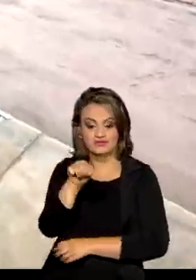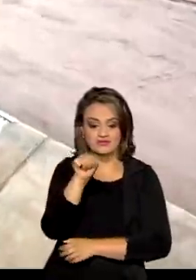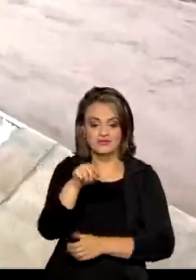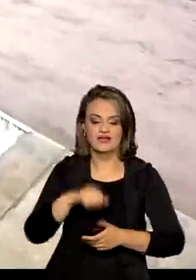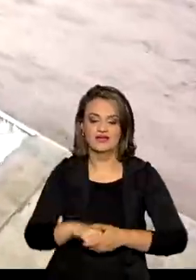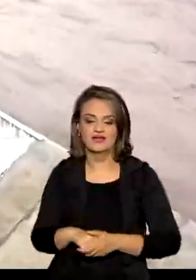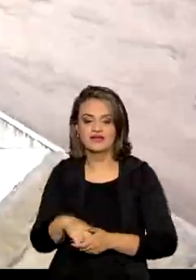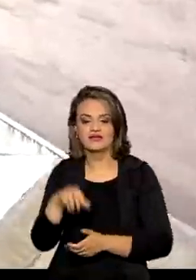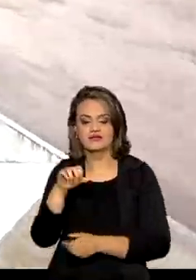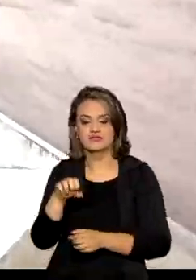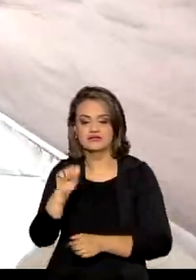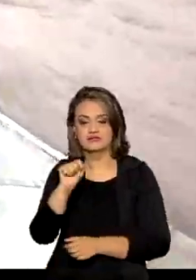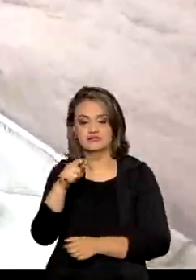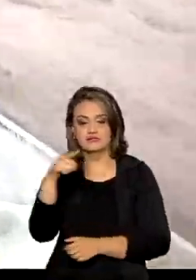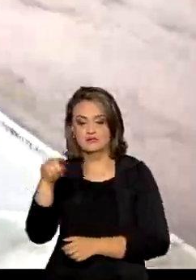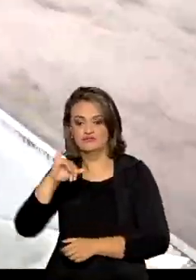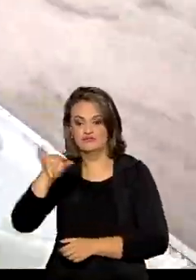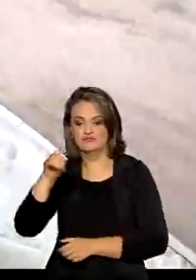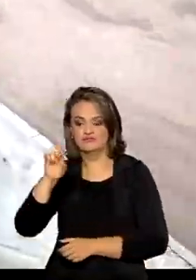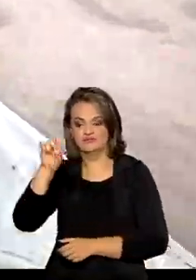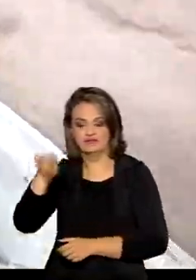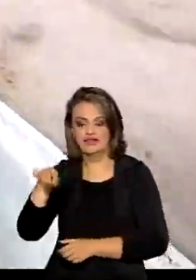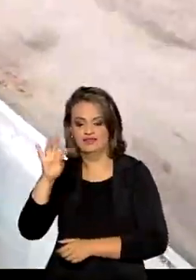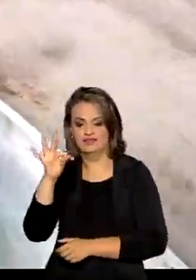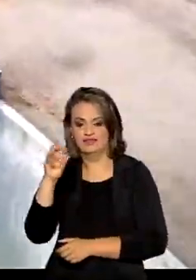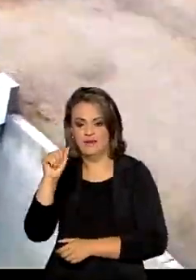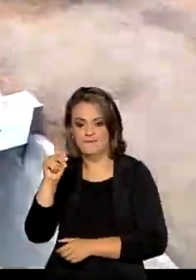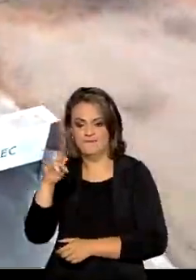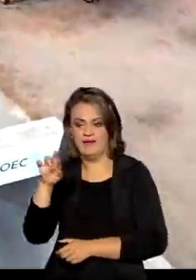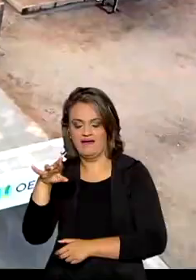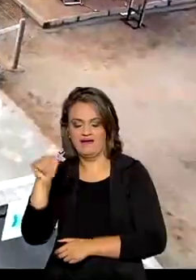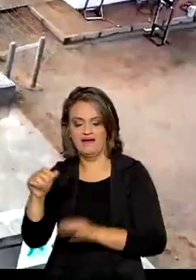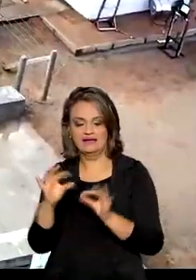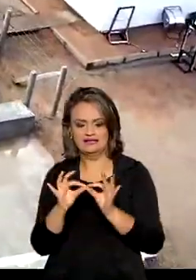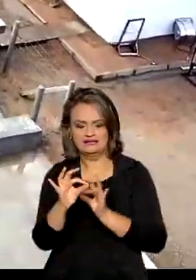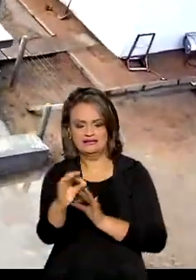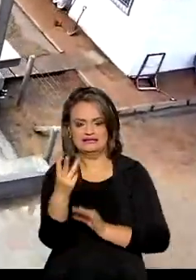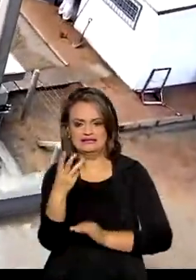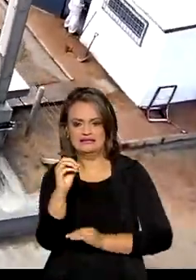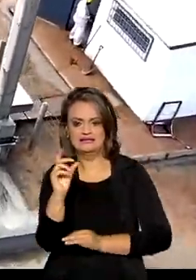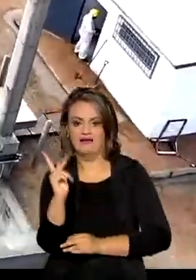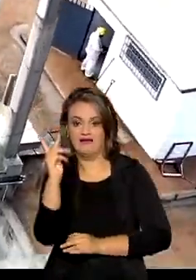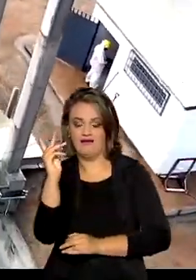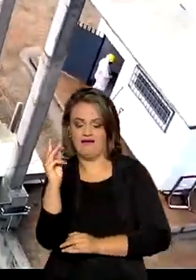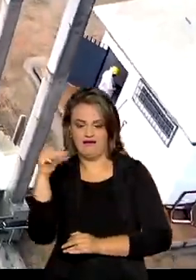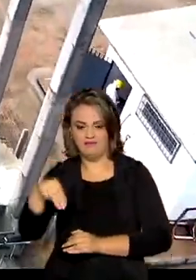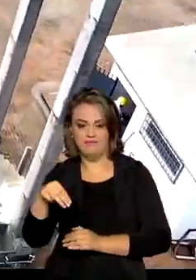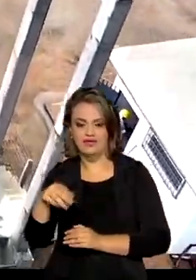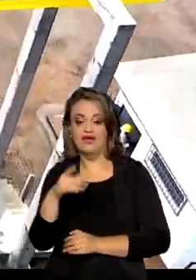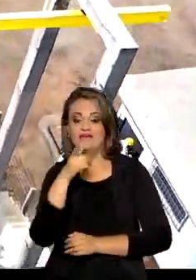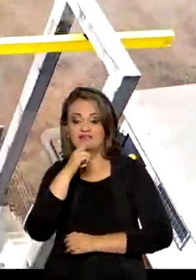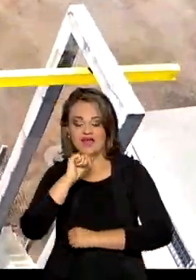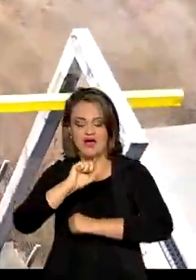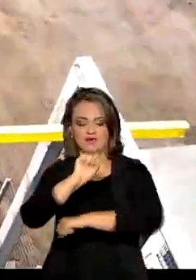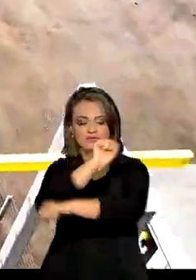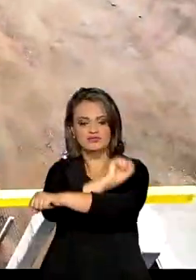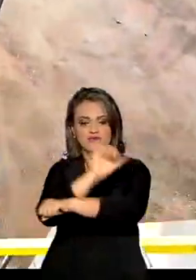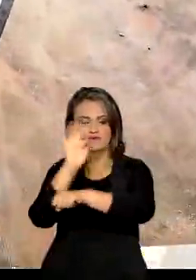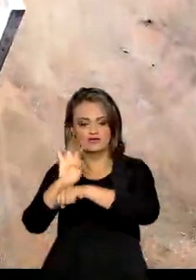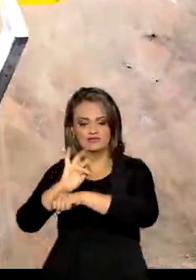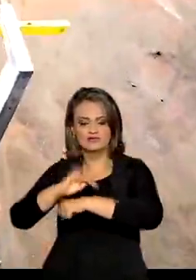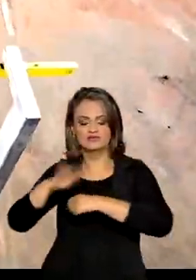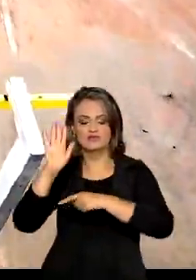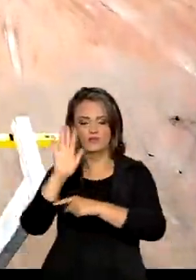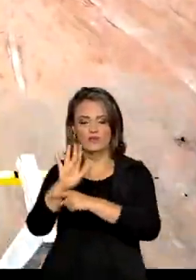município de São José da Tapera, o canal tem 30 quilômetros de extensão e vai abastecer com água do Rio São Francisco as casas